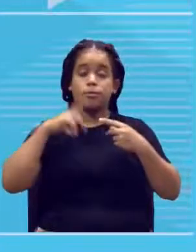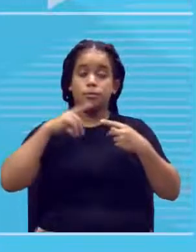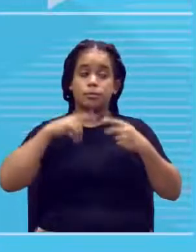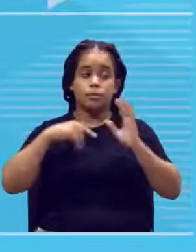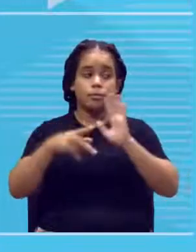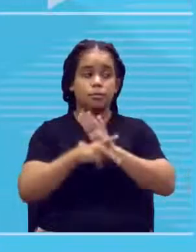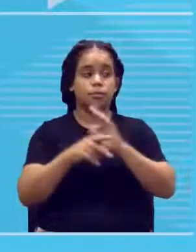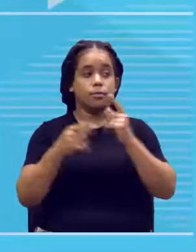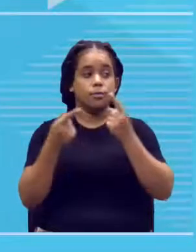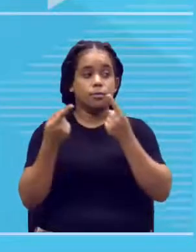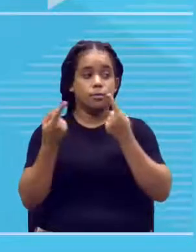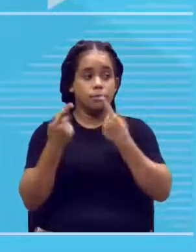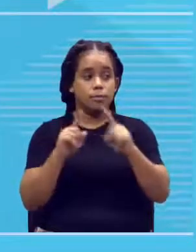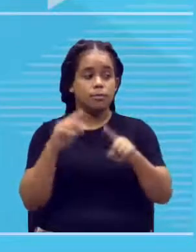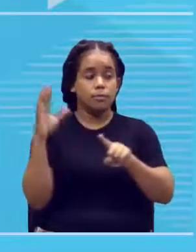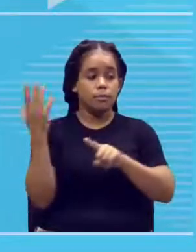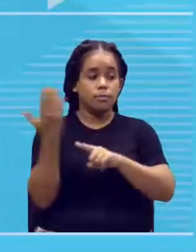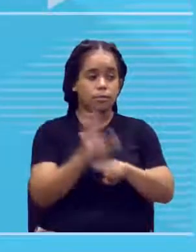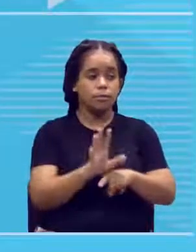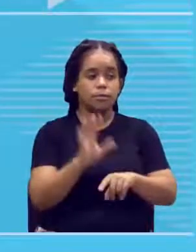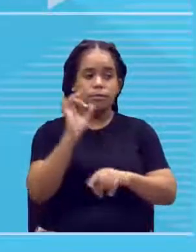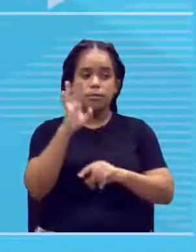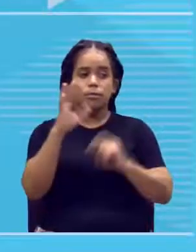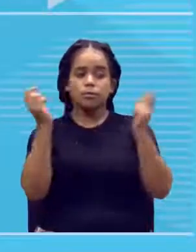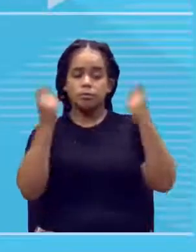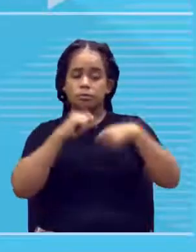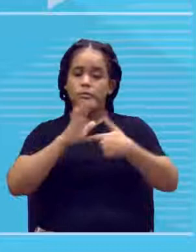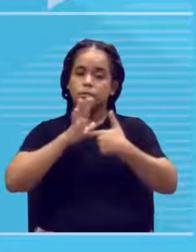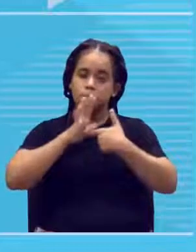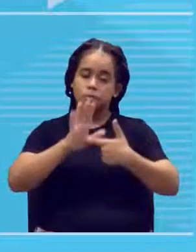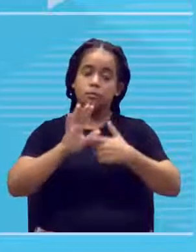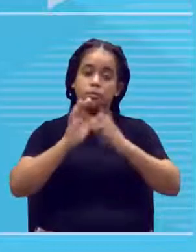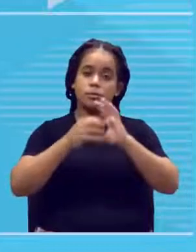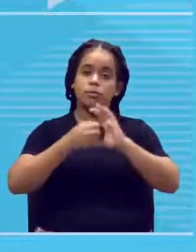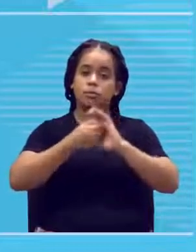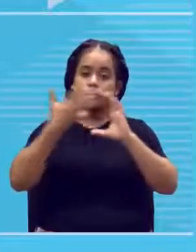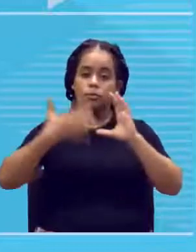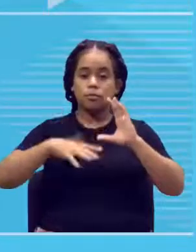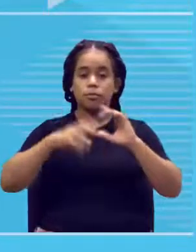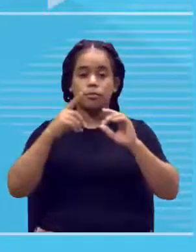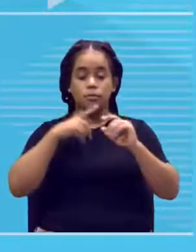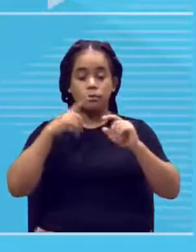pares. Como assim, professor? Só consegue se expressar aos pares?